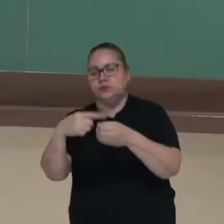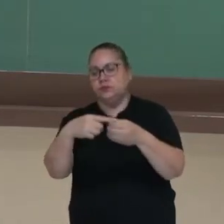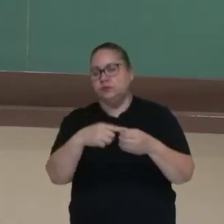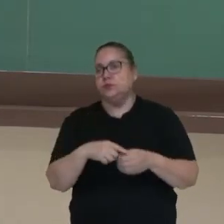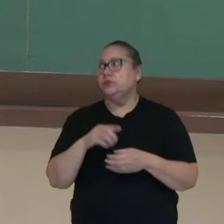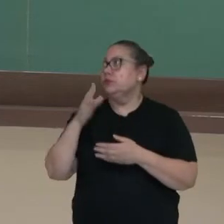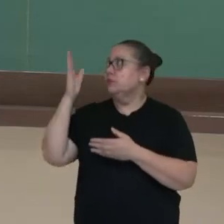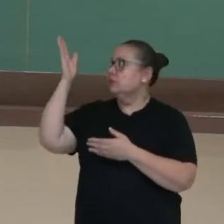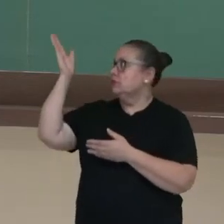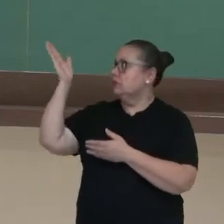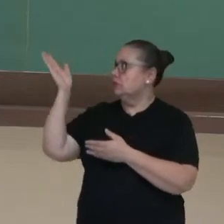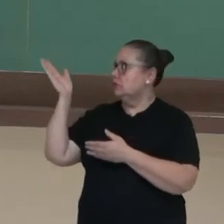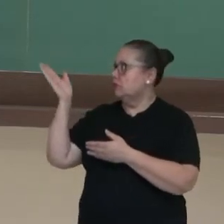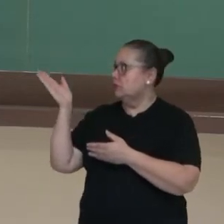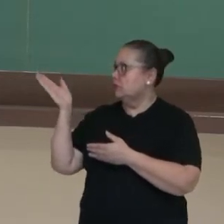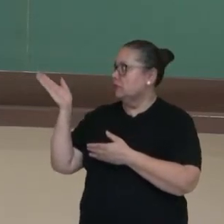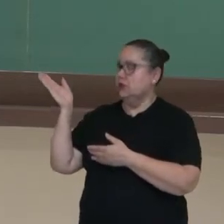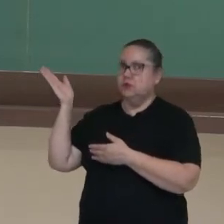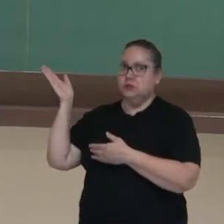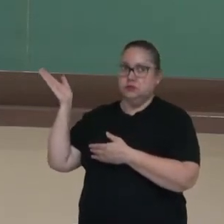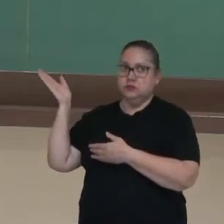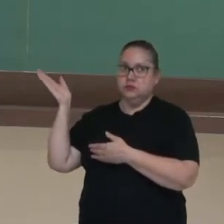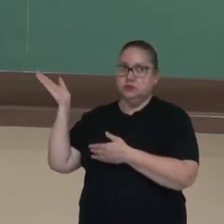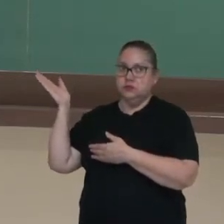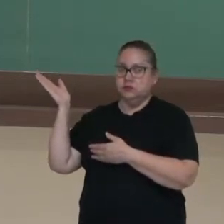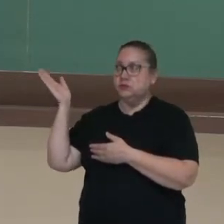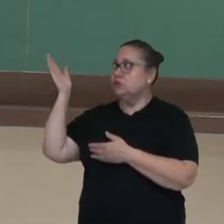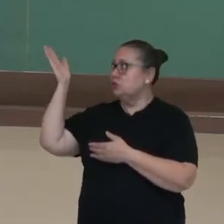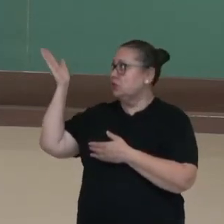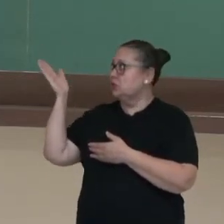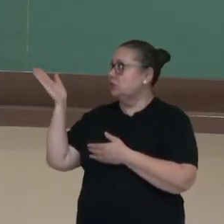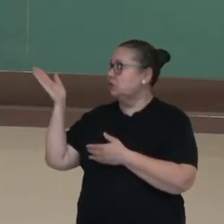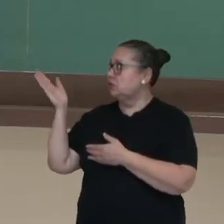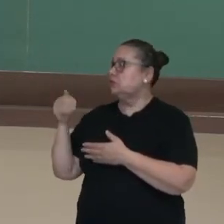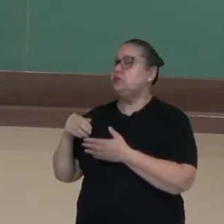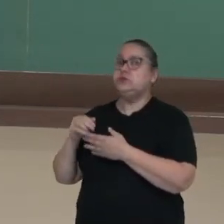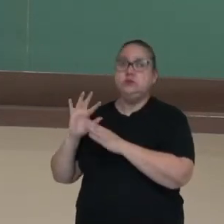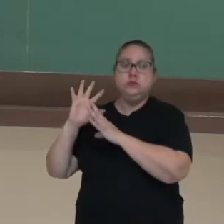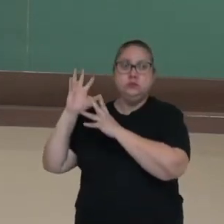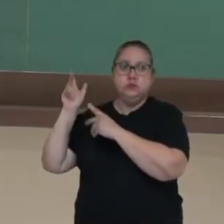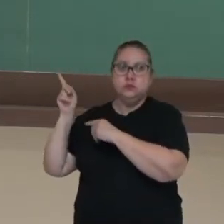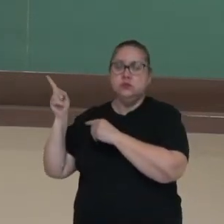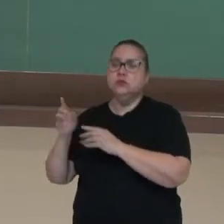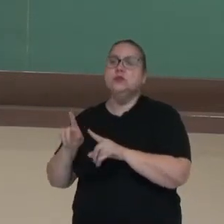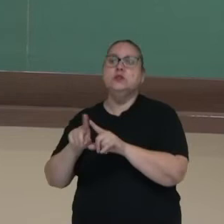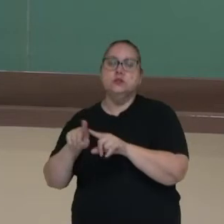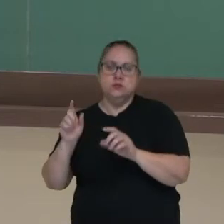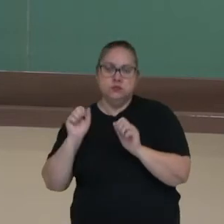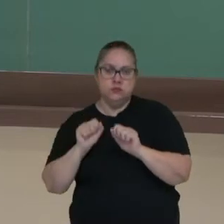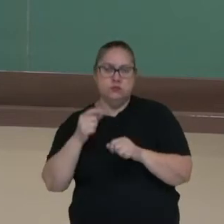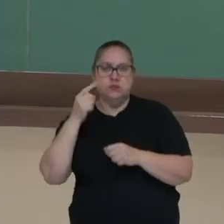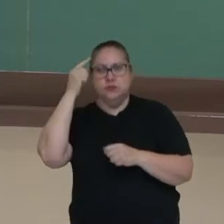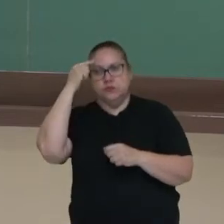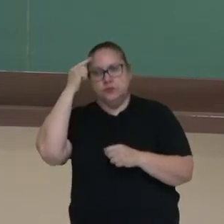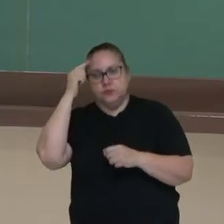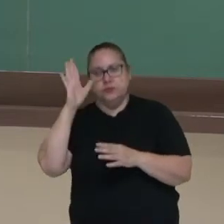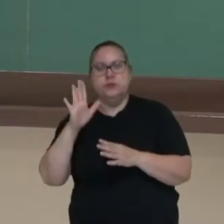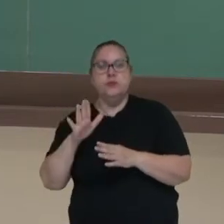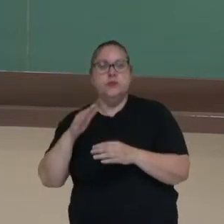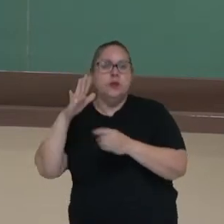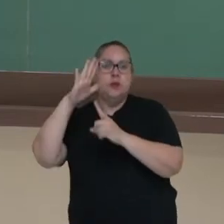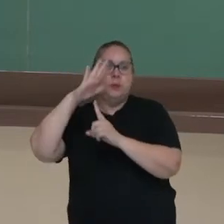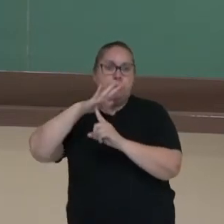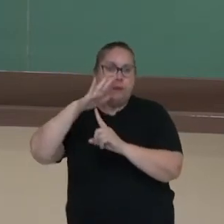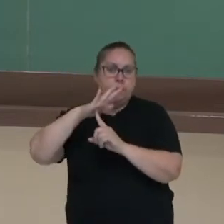como, por exemplo, Teresina, Aracaju, Belo Horizonte, Goiânia, Brasília, Palmas, mas também podemos pensar num exemplo no estado do